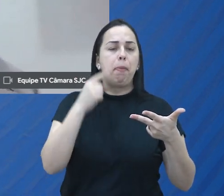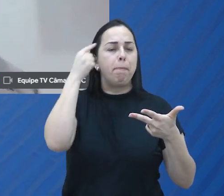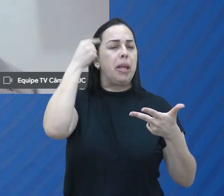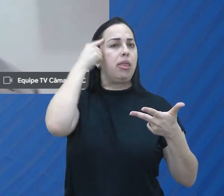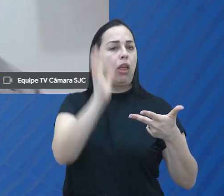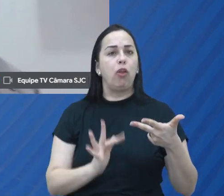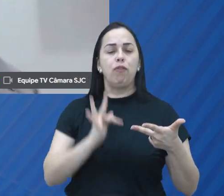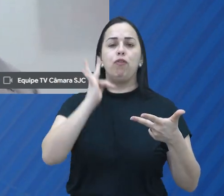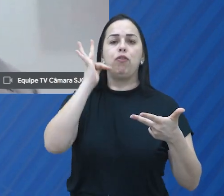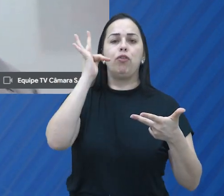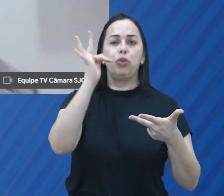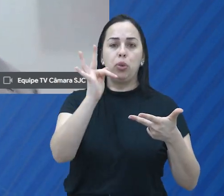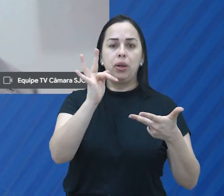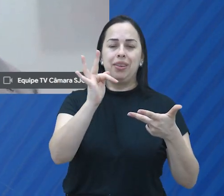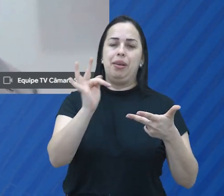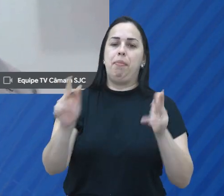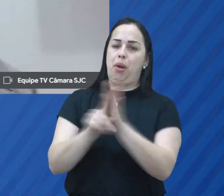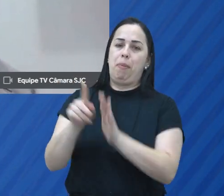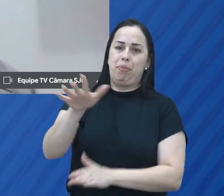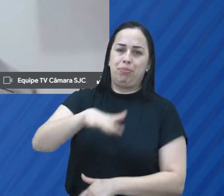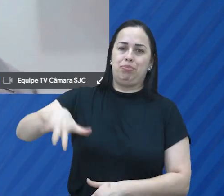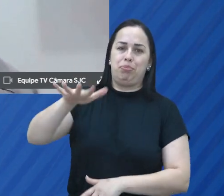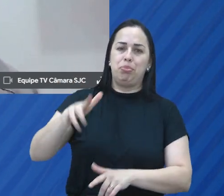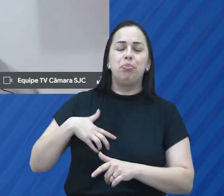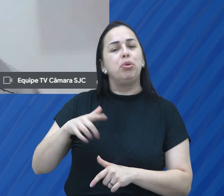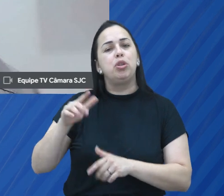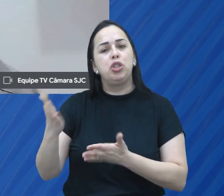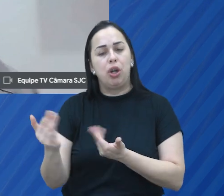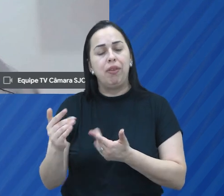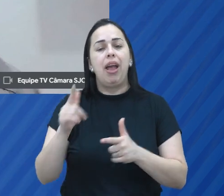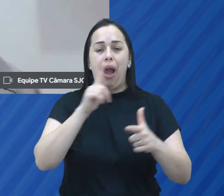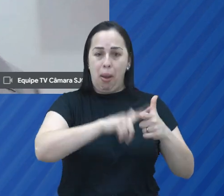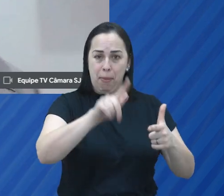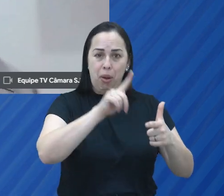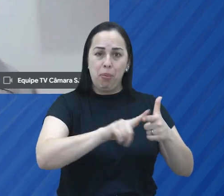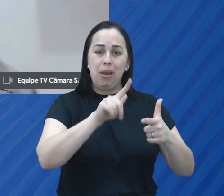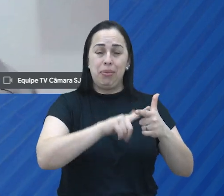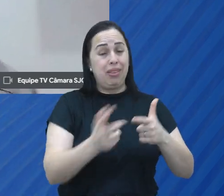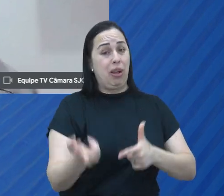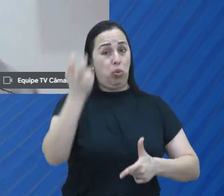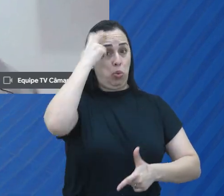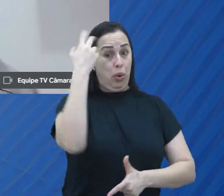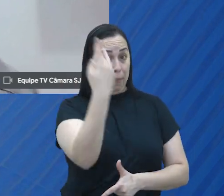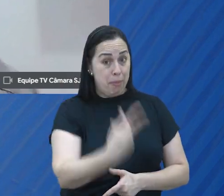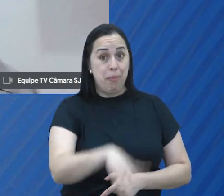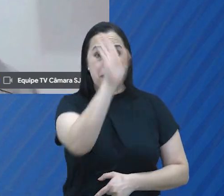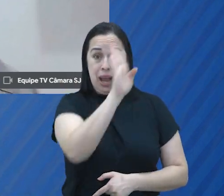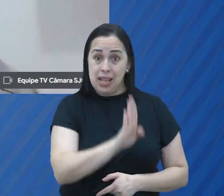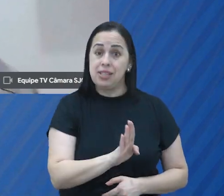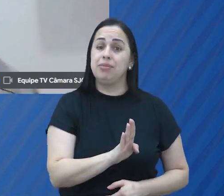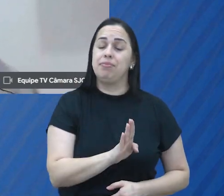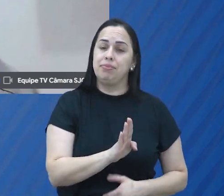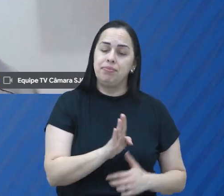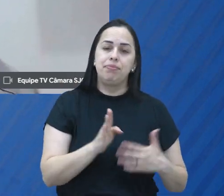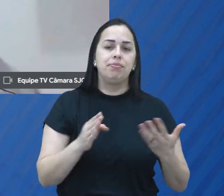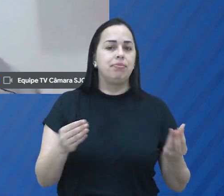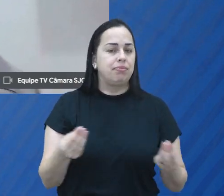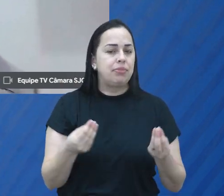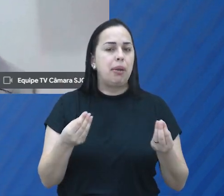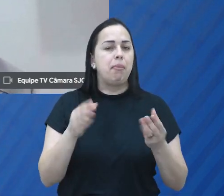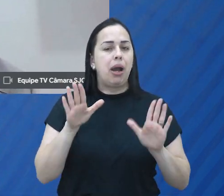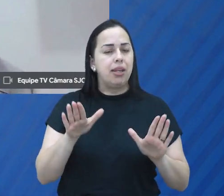futuro para a juventude. Esse é um problema, na verdade, da própria cultura brasileira. E